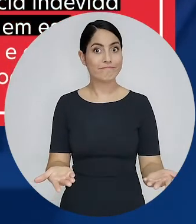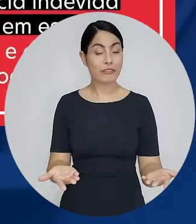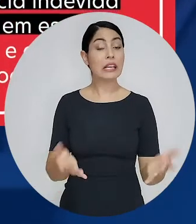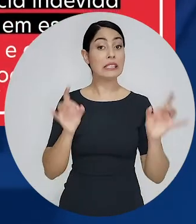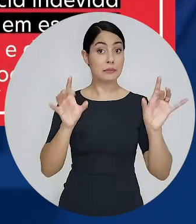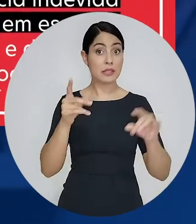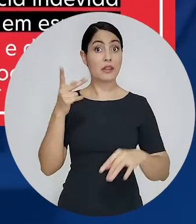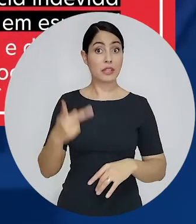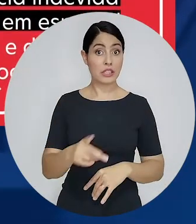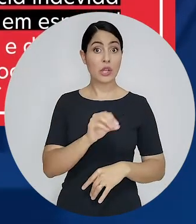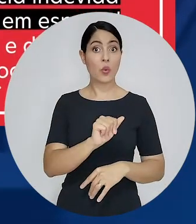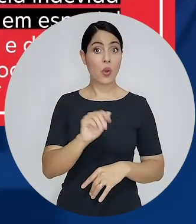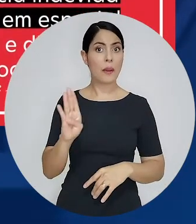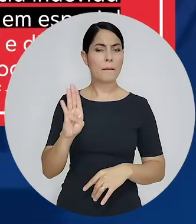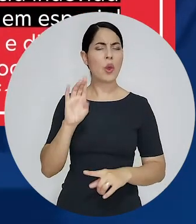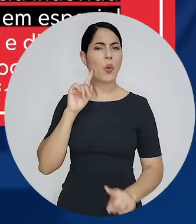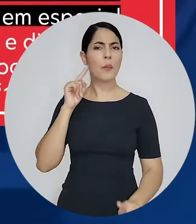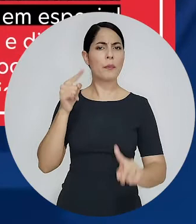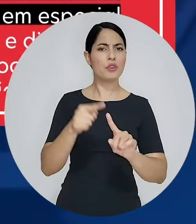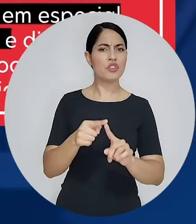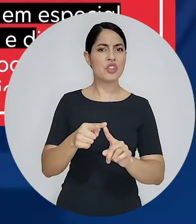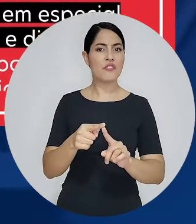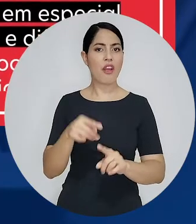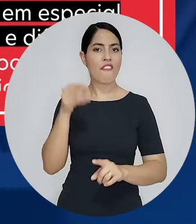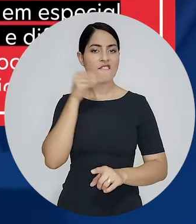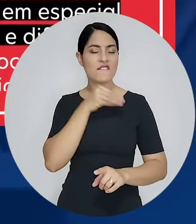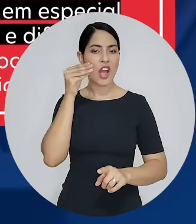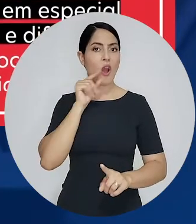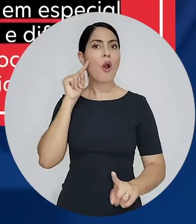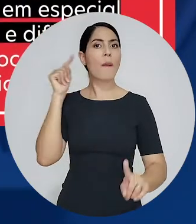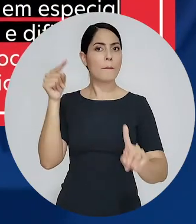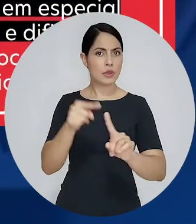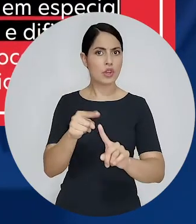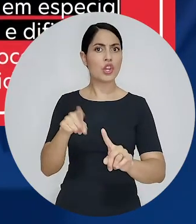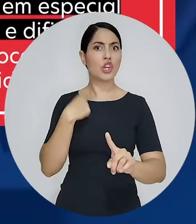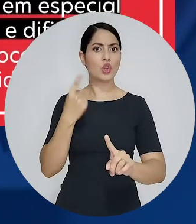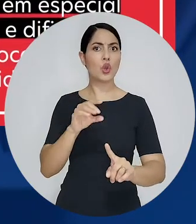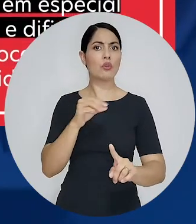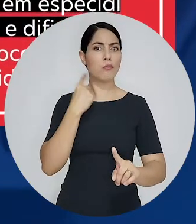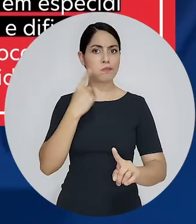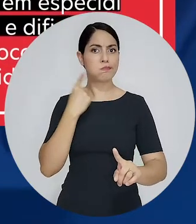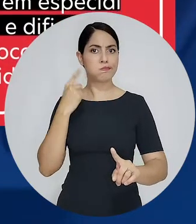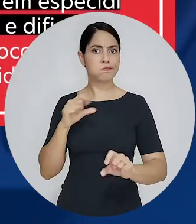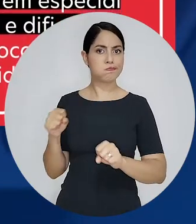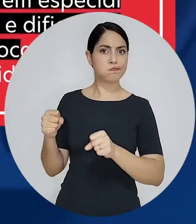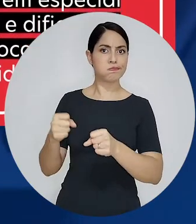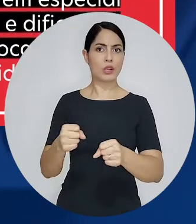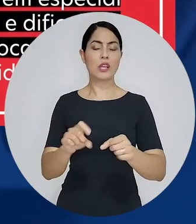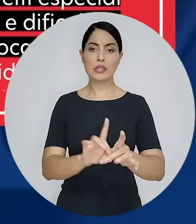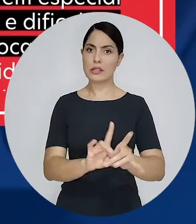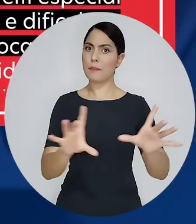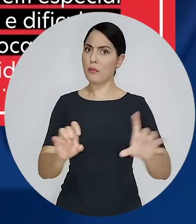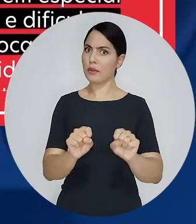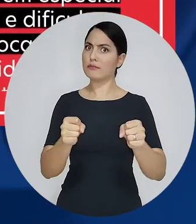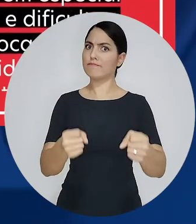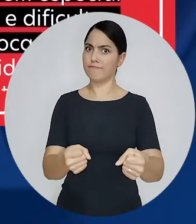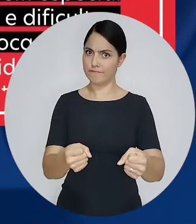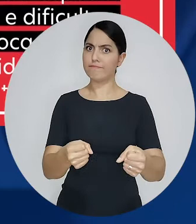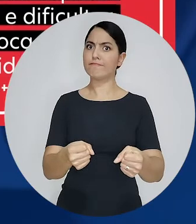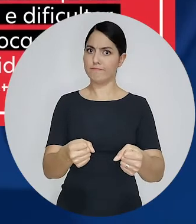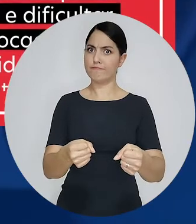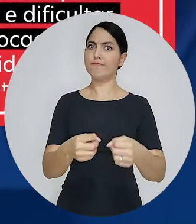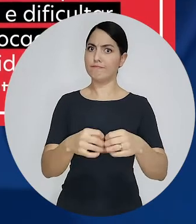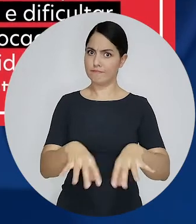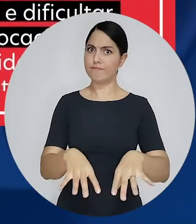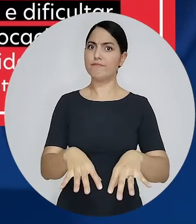em especial na OAB para enfraquecê-la e dificultar sua ação em defesa da advocacia e